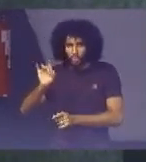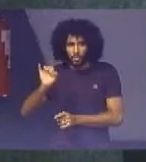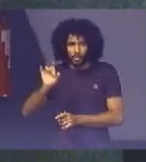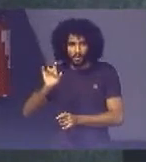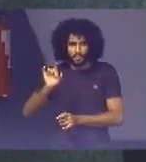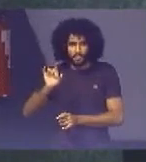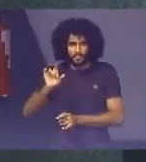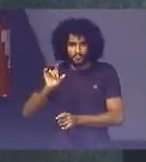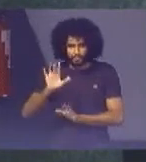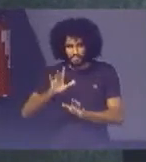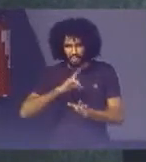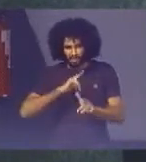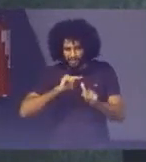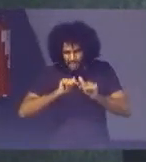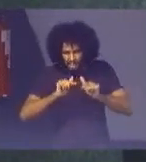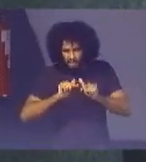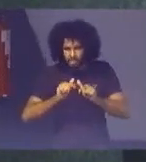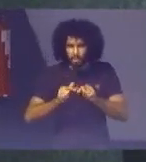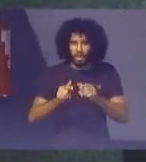esse o trabalho Que foi feito